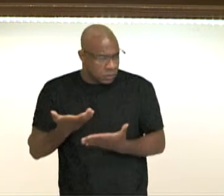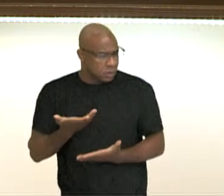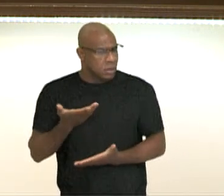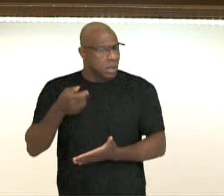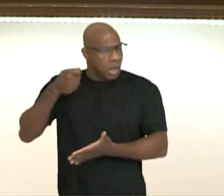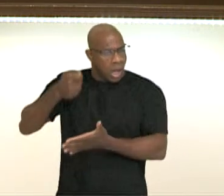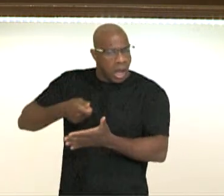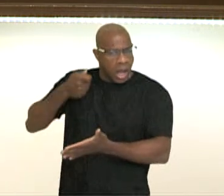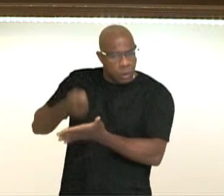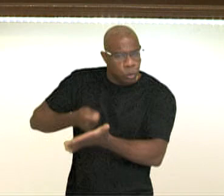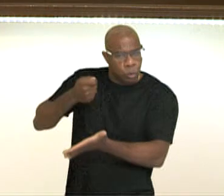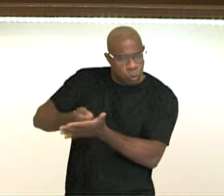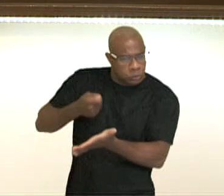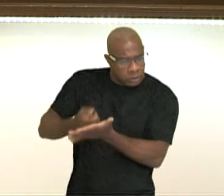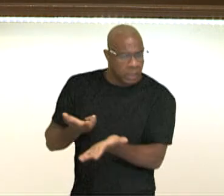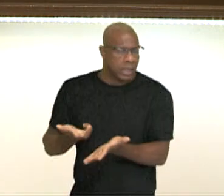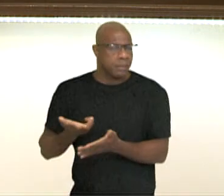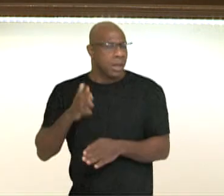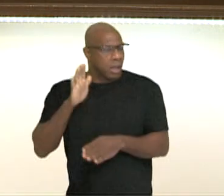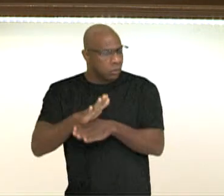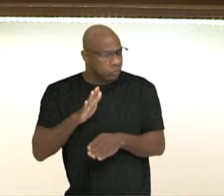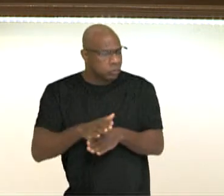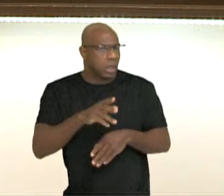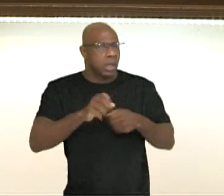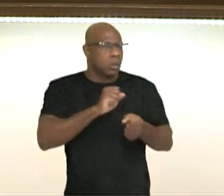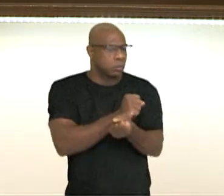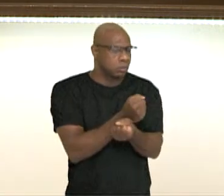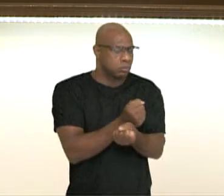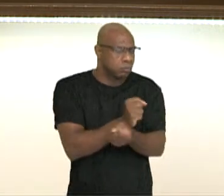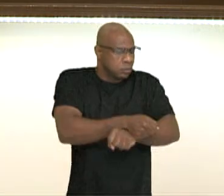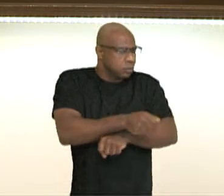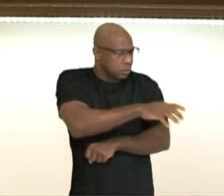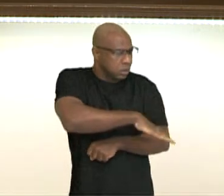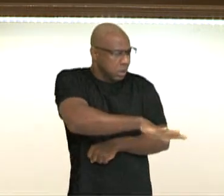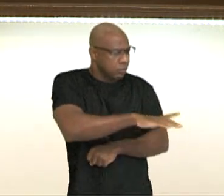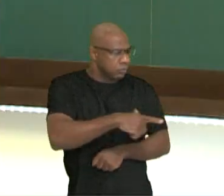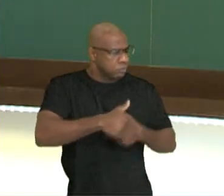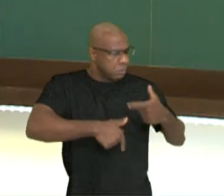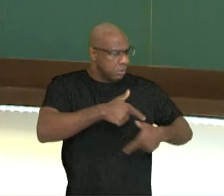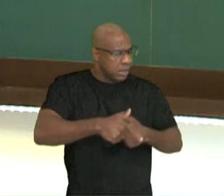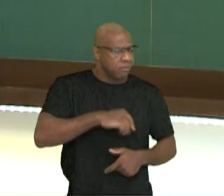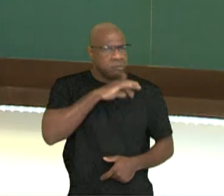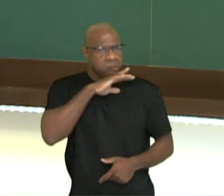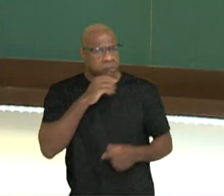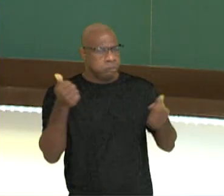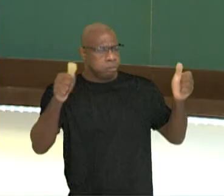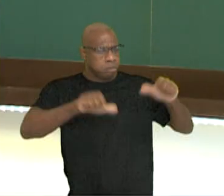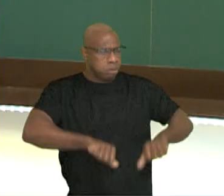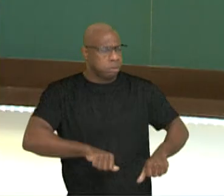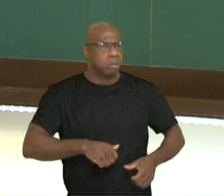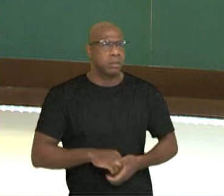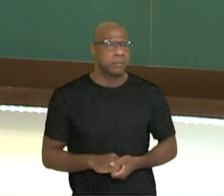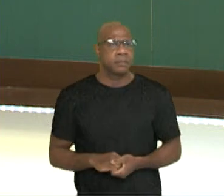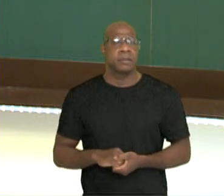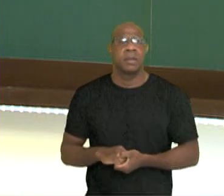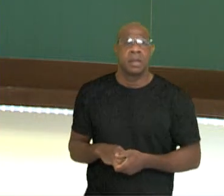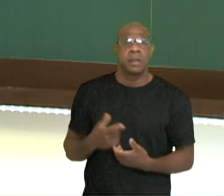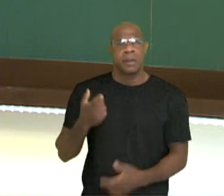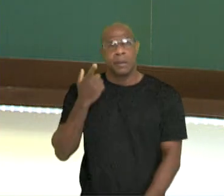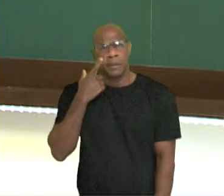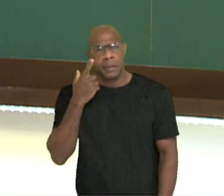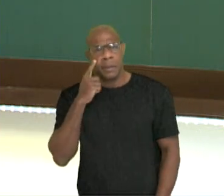abolir a escravidão dentro desse território. Apesar dele tentar, no primeiro momento, de uma forma mais